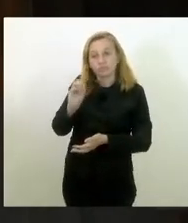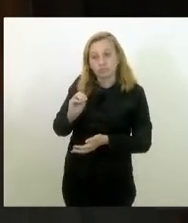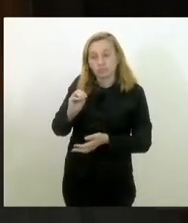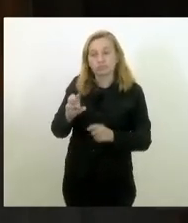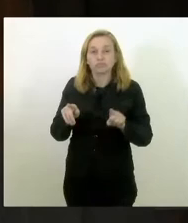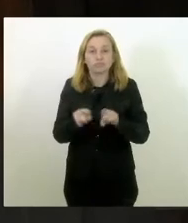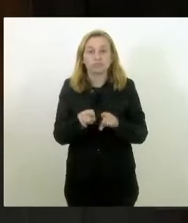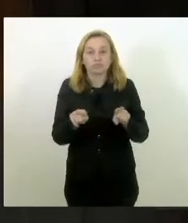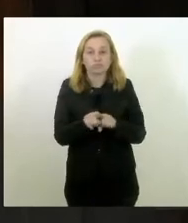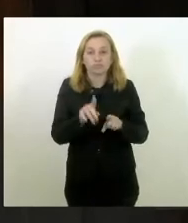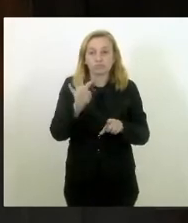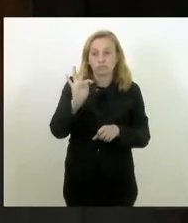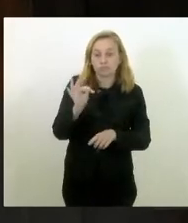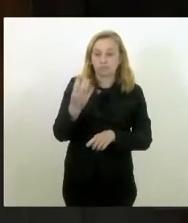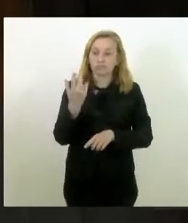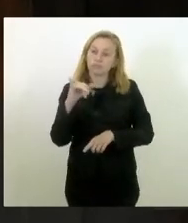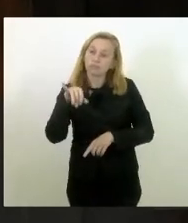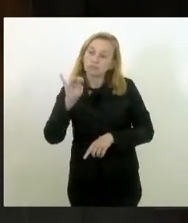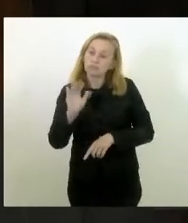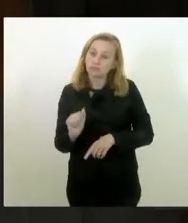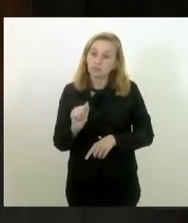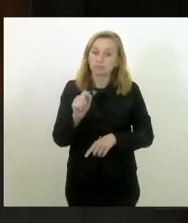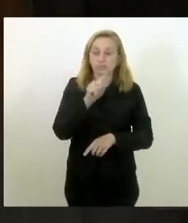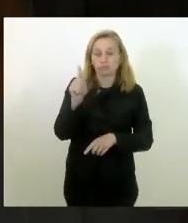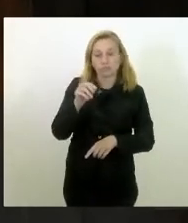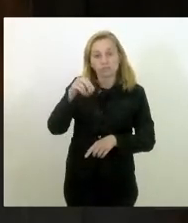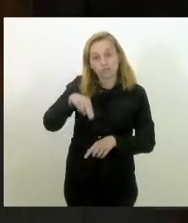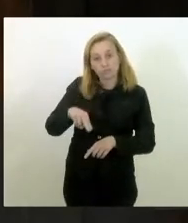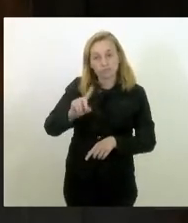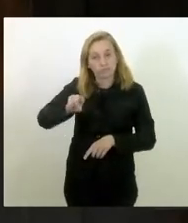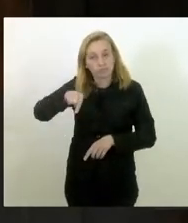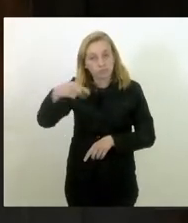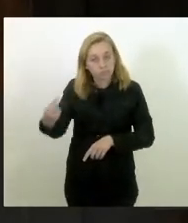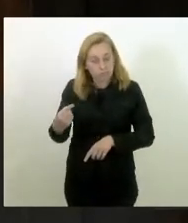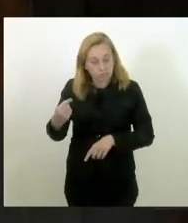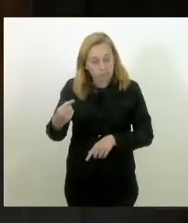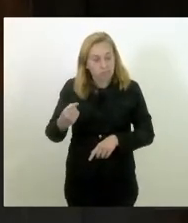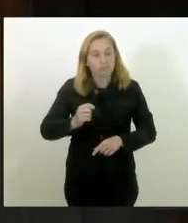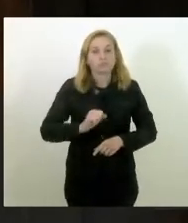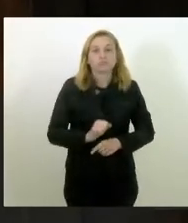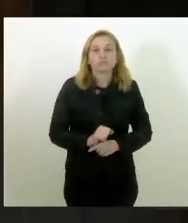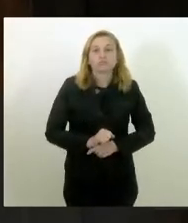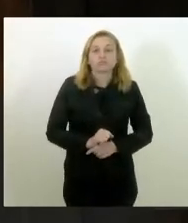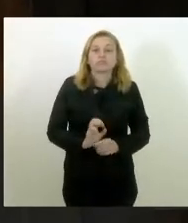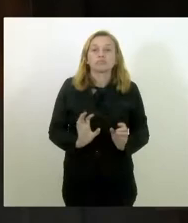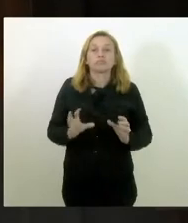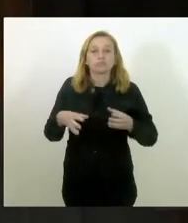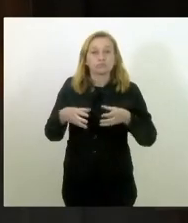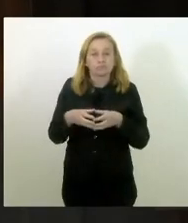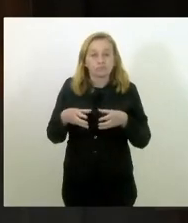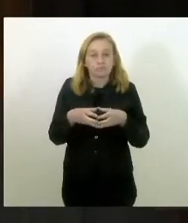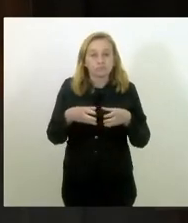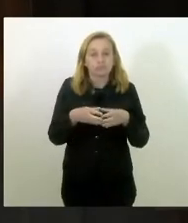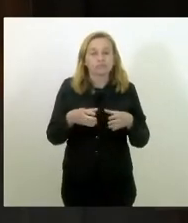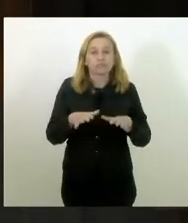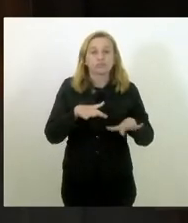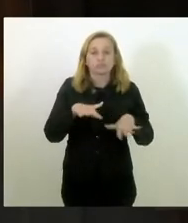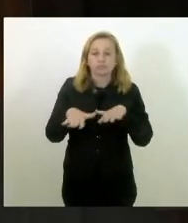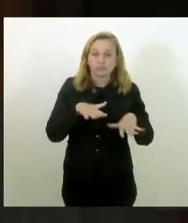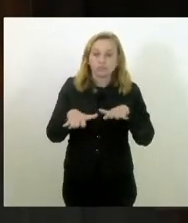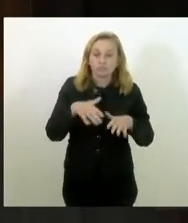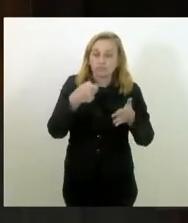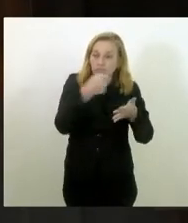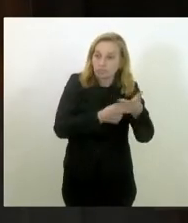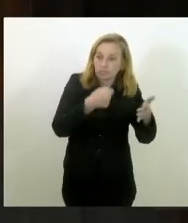nosso mandato, mandato da Zeidã, além de outros coletivos dos movimentos de luta por